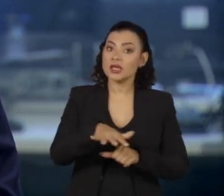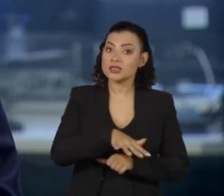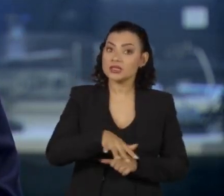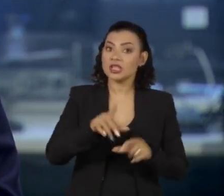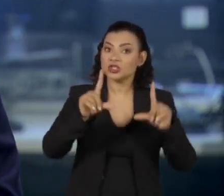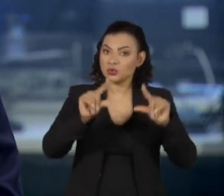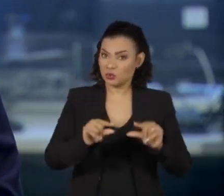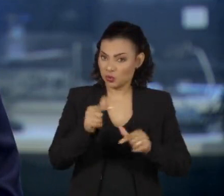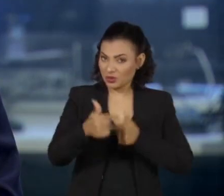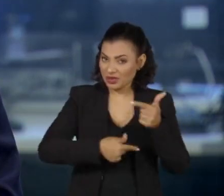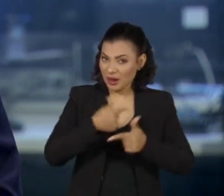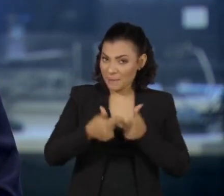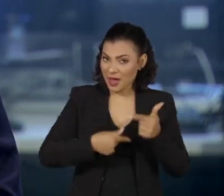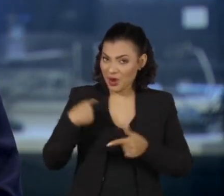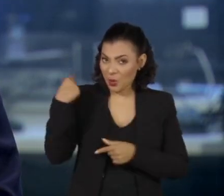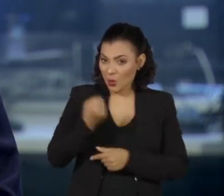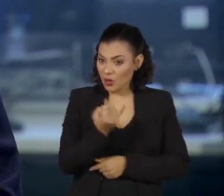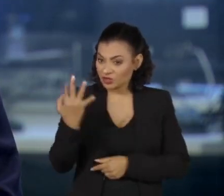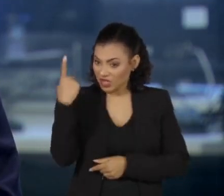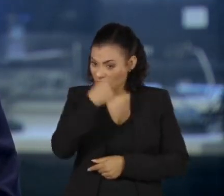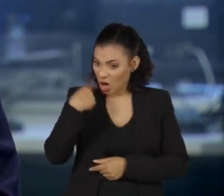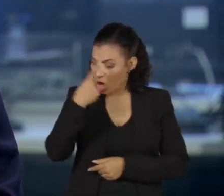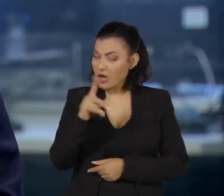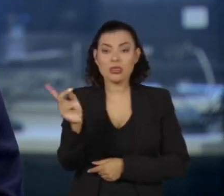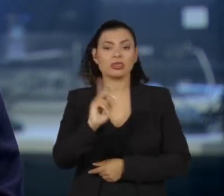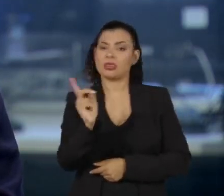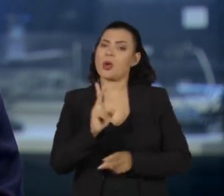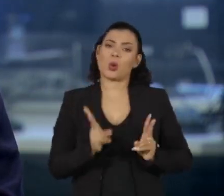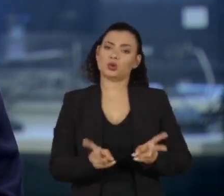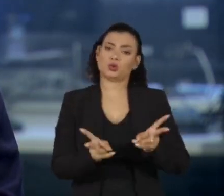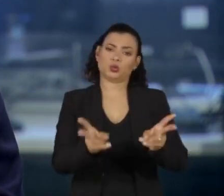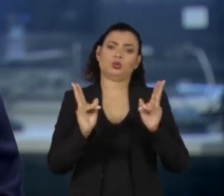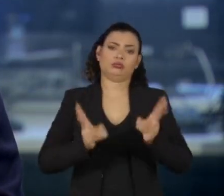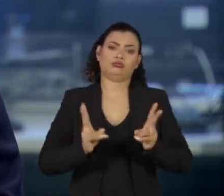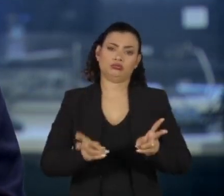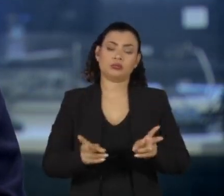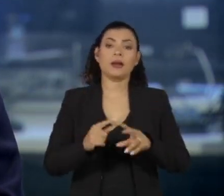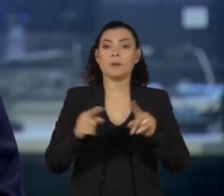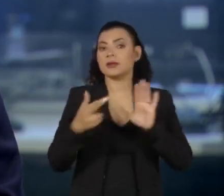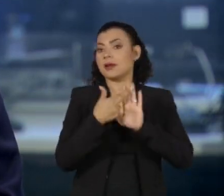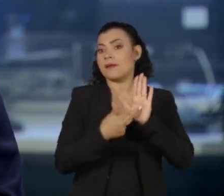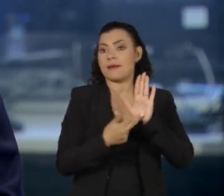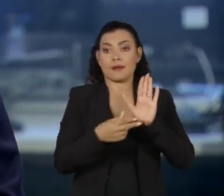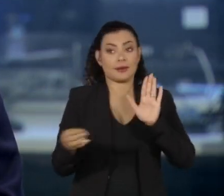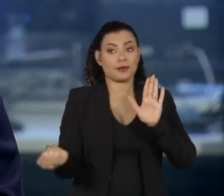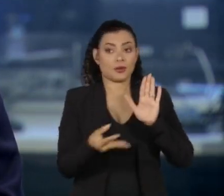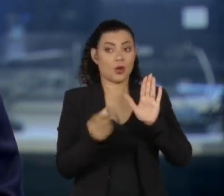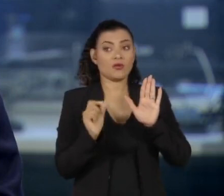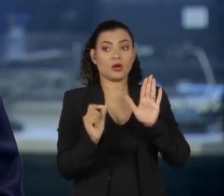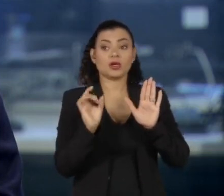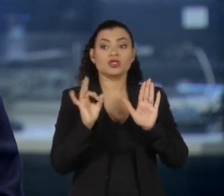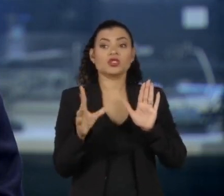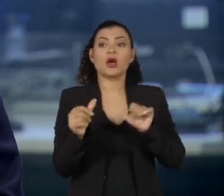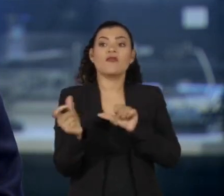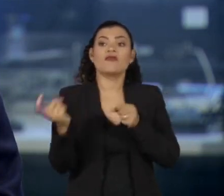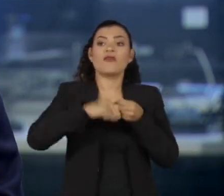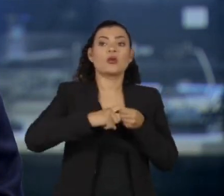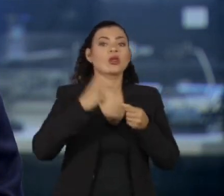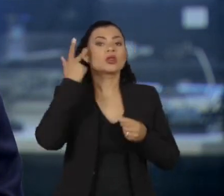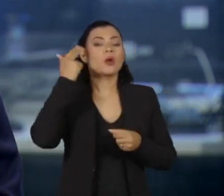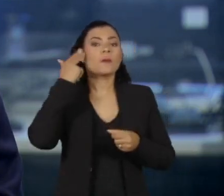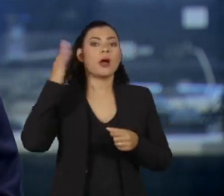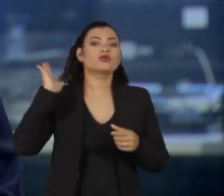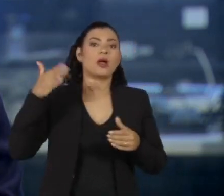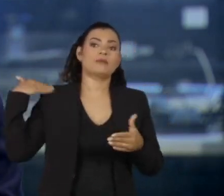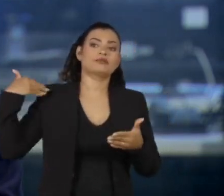diminuir a carga de trabalho dos parlamentares e que as novas regulamentações apenas retomam as práticas que já